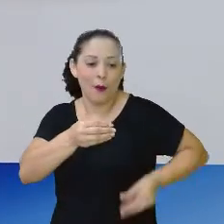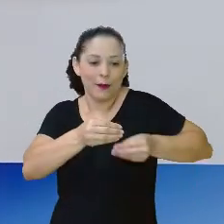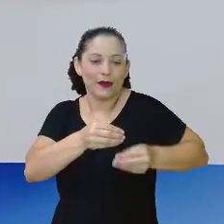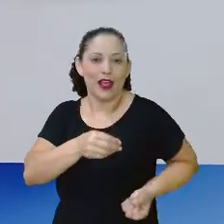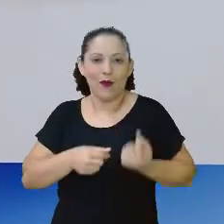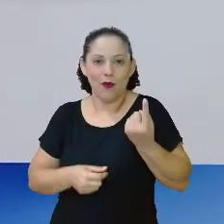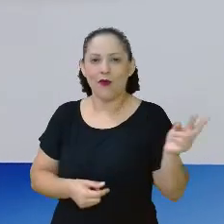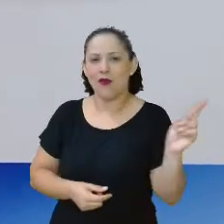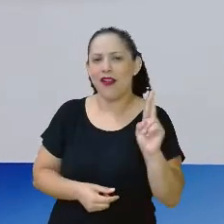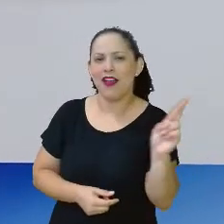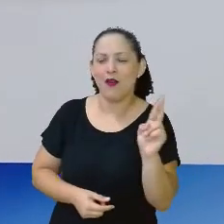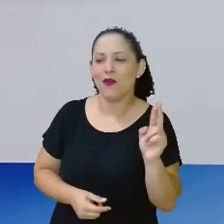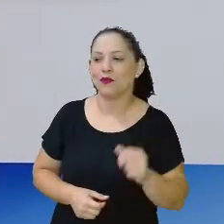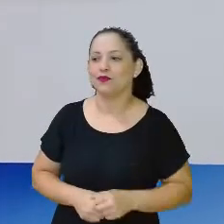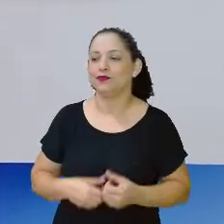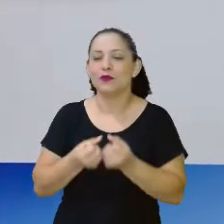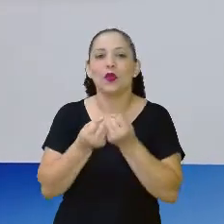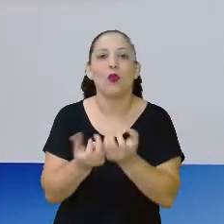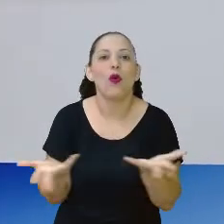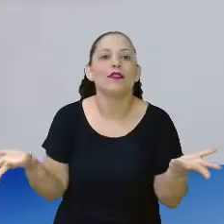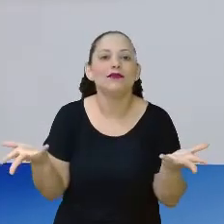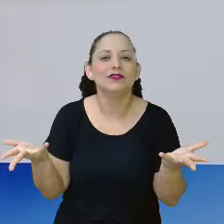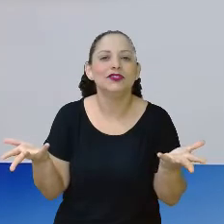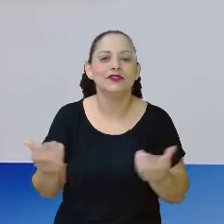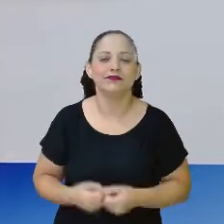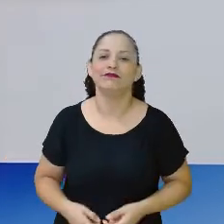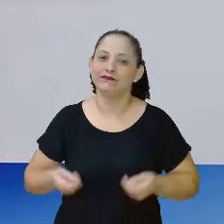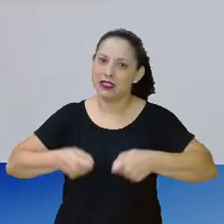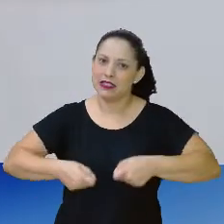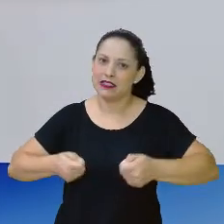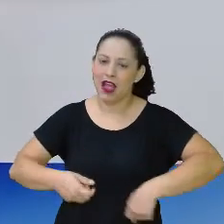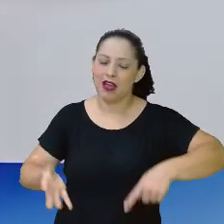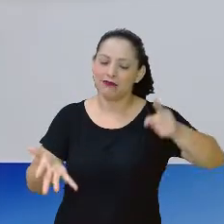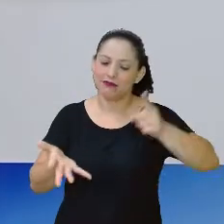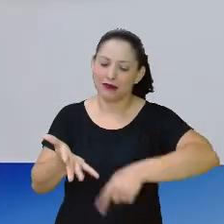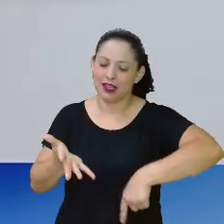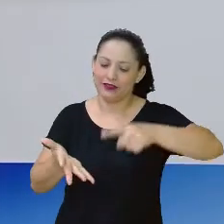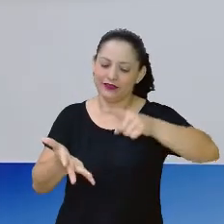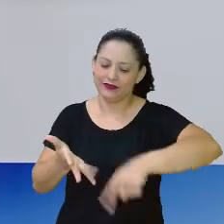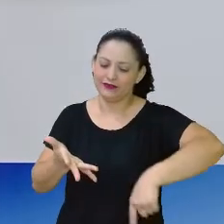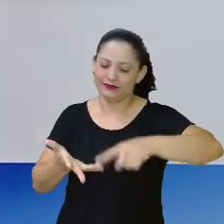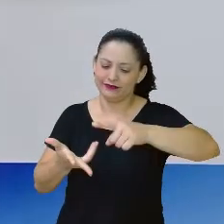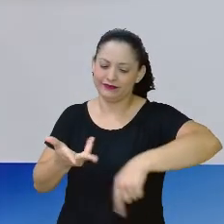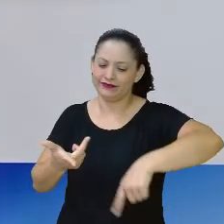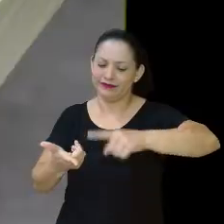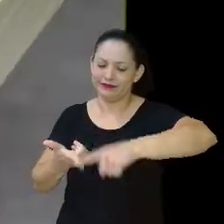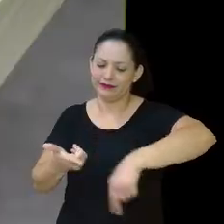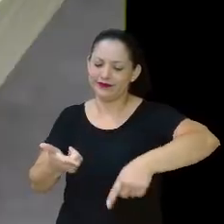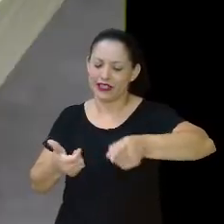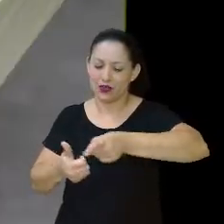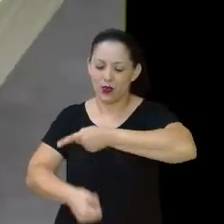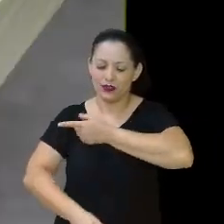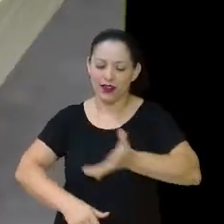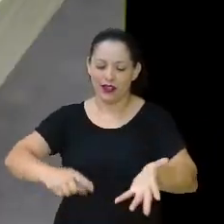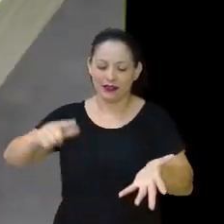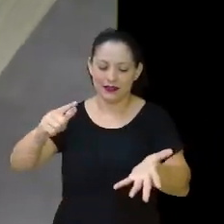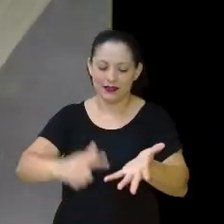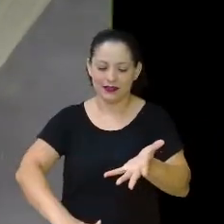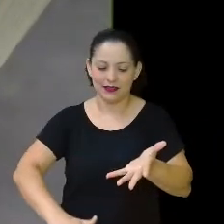uma, duas, porque é 10, 20, 30, 40, 50,